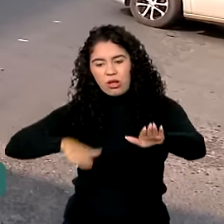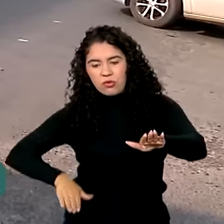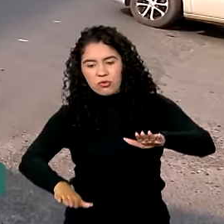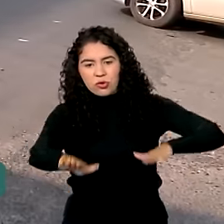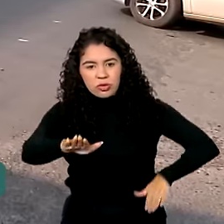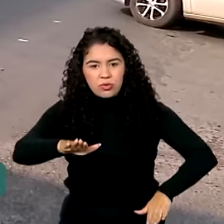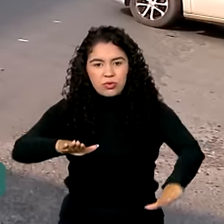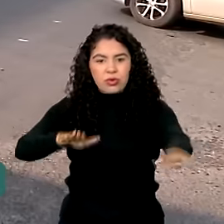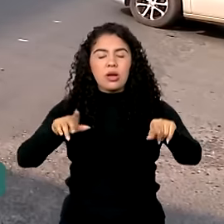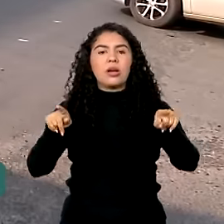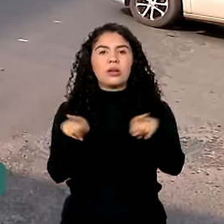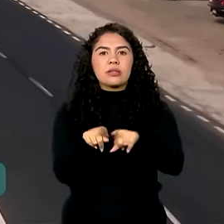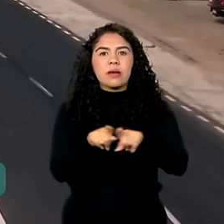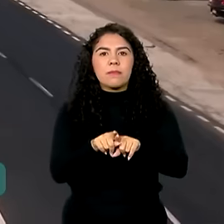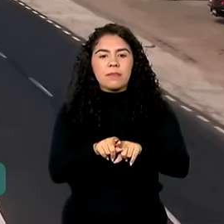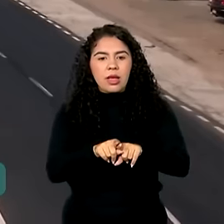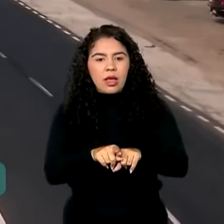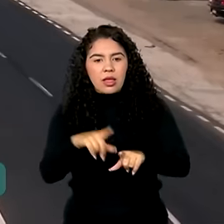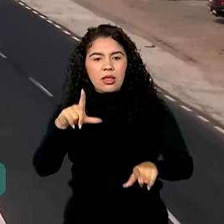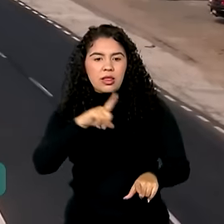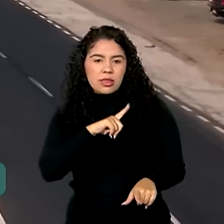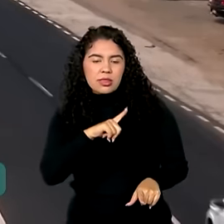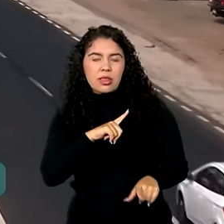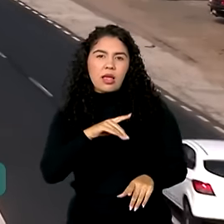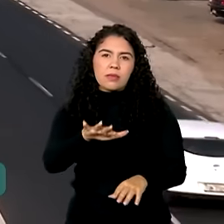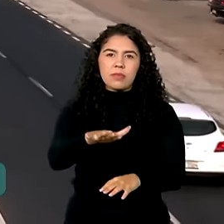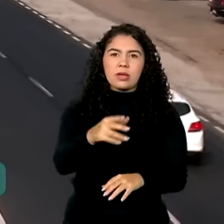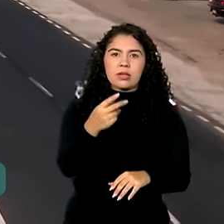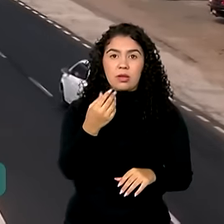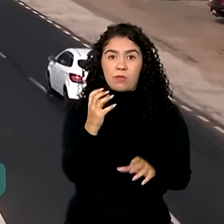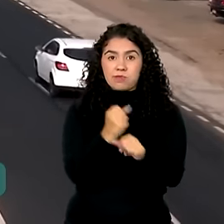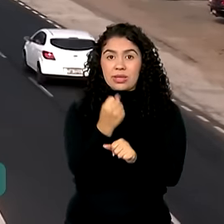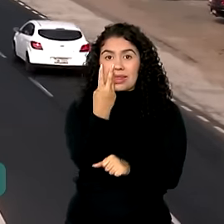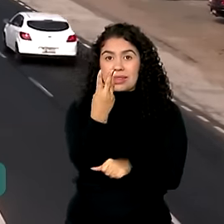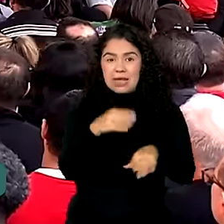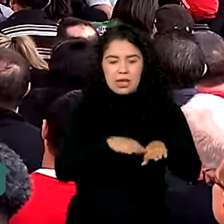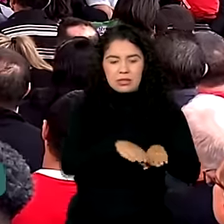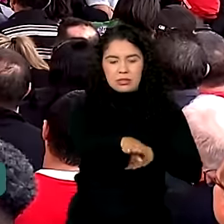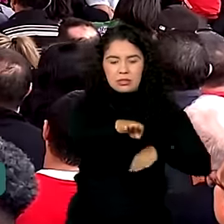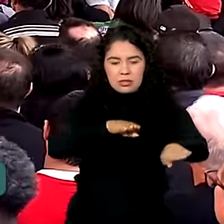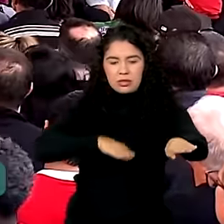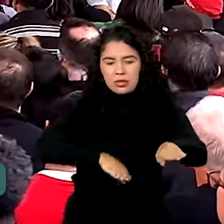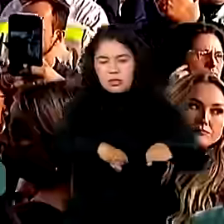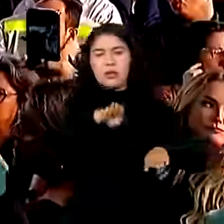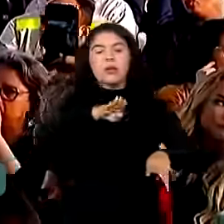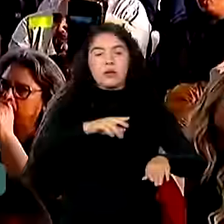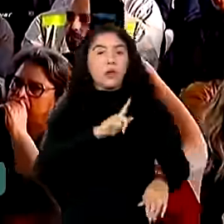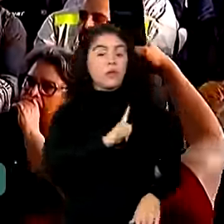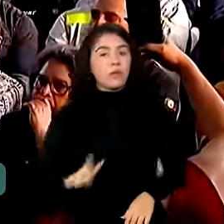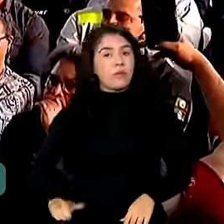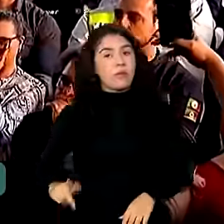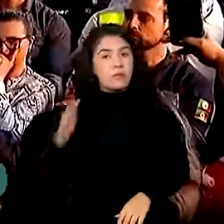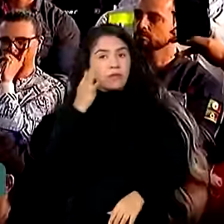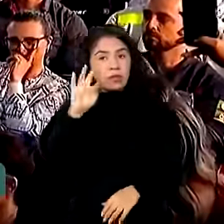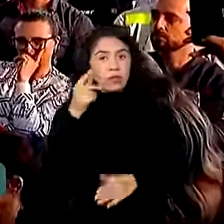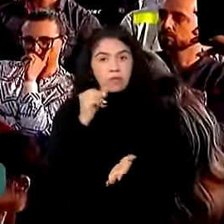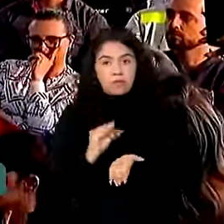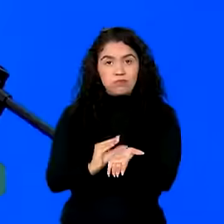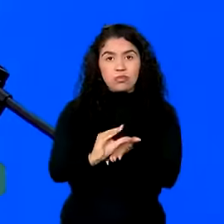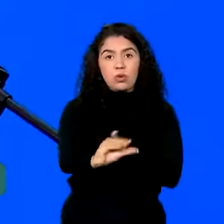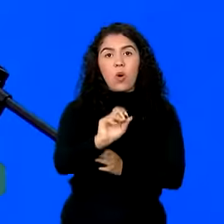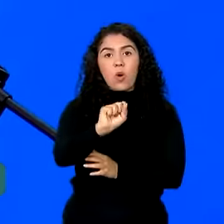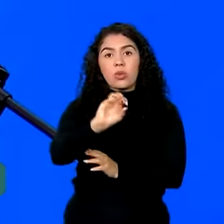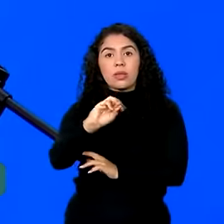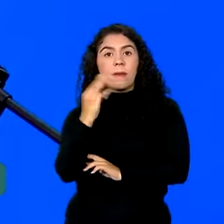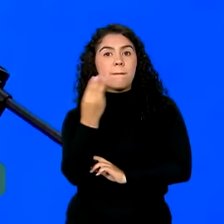das pistas de acesso ao viaduto, que passam de duas para três faixas. O governo federal investiu mais de 80 milhões de reais.